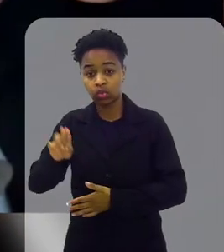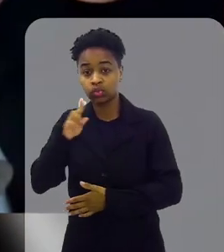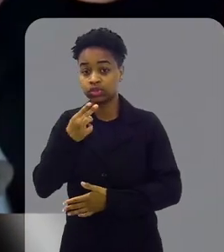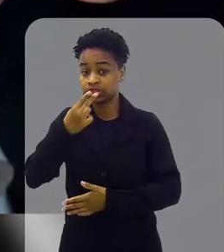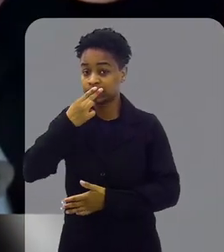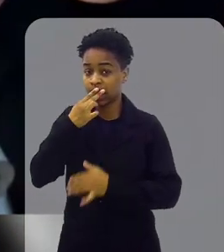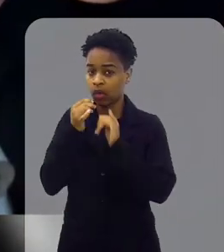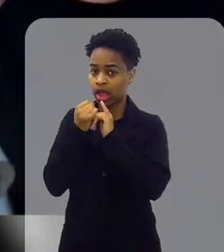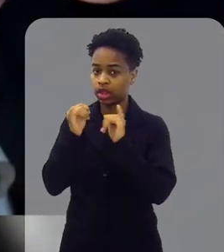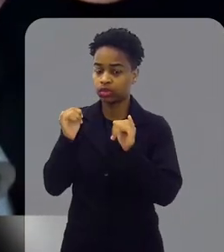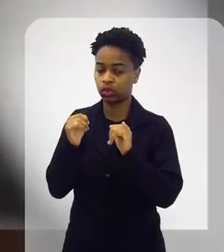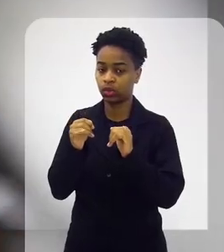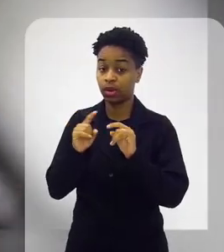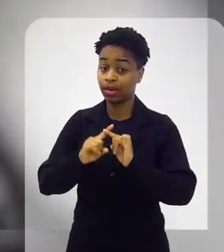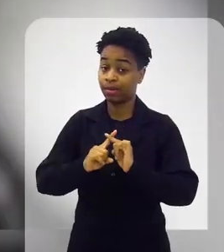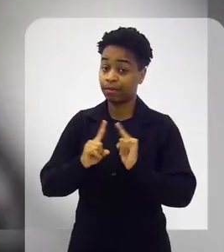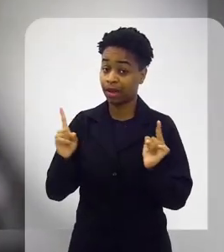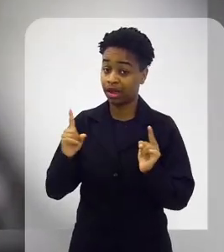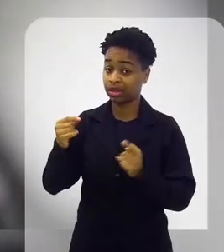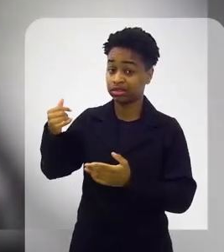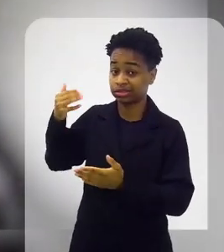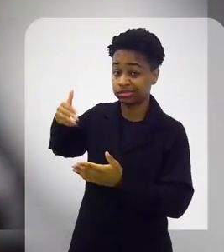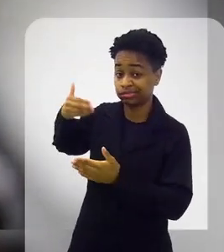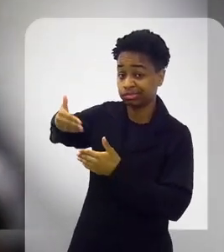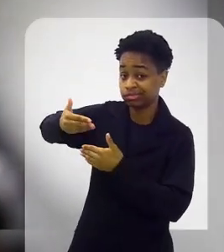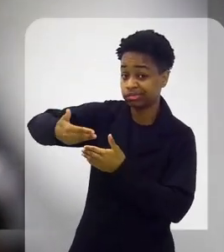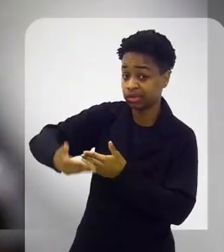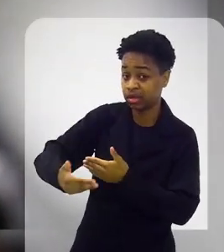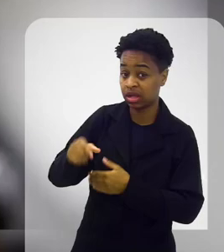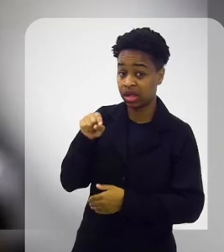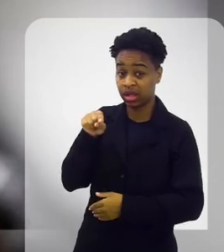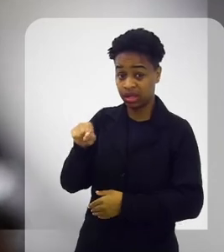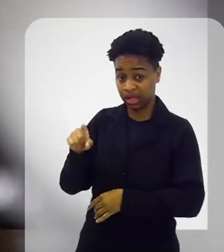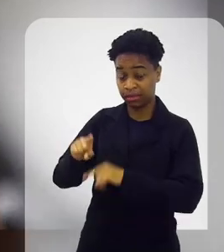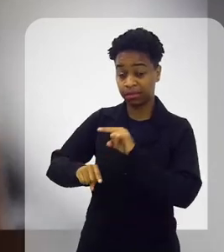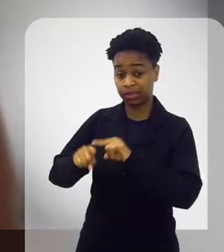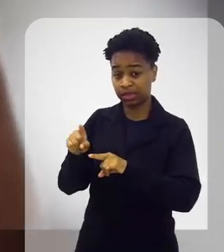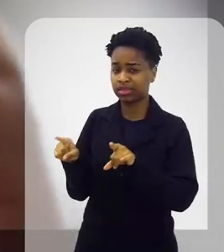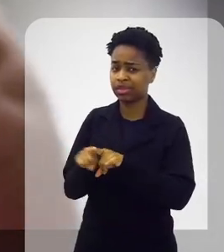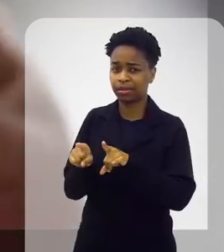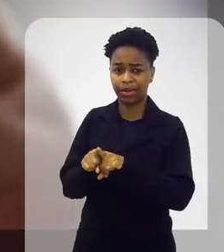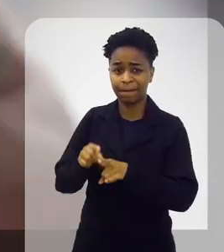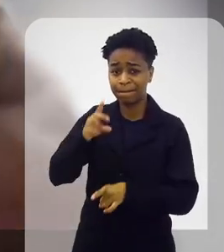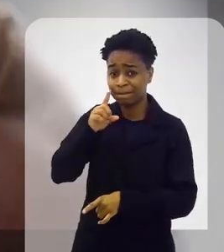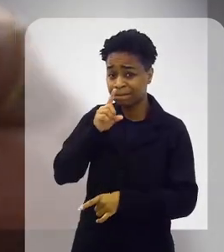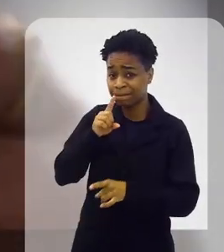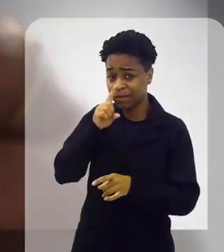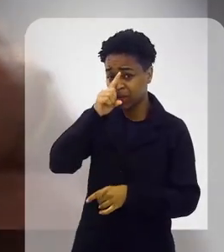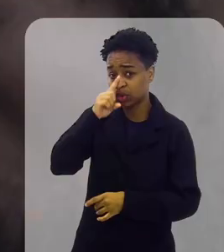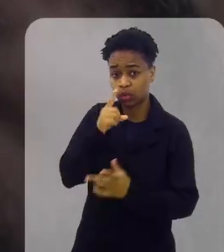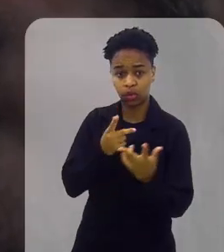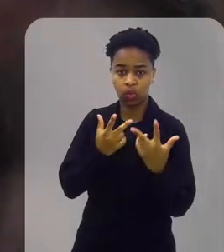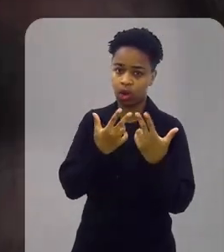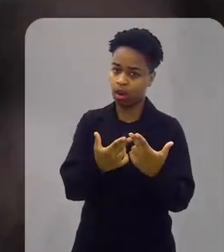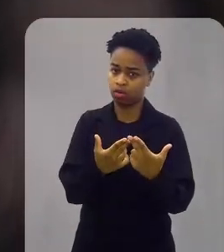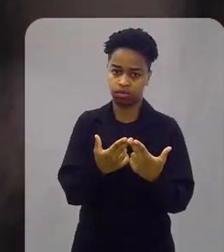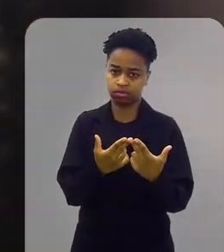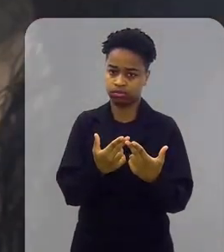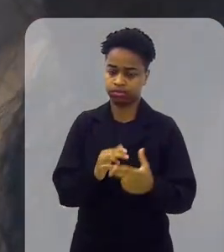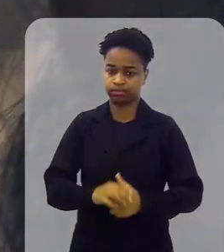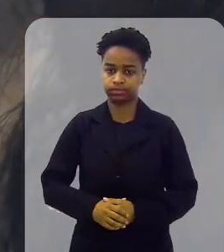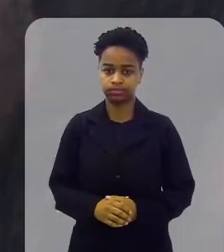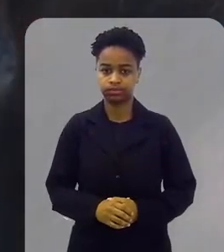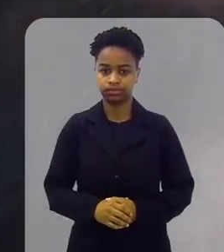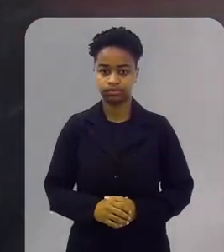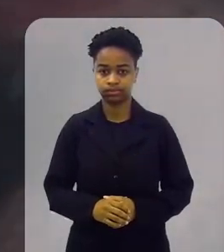cigarros eletrônicos. Mas, ao longo do tempo, esse artefato se mostrou tão nocivo quanto o cigarro